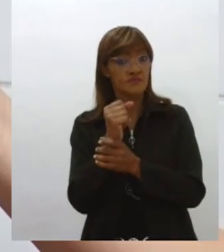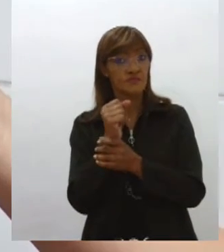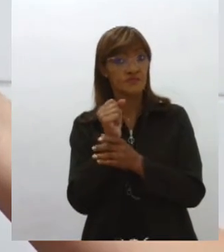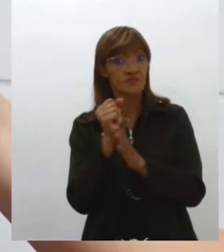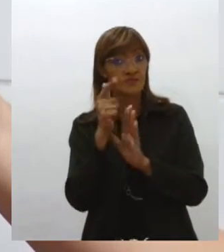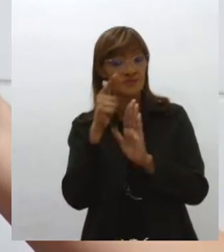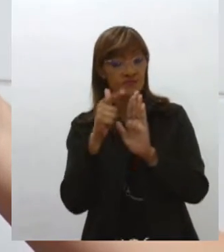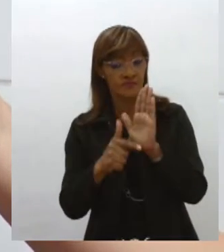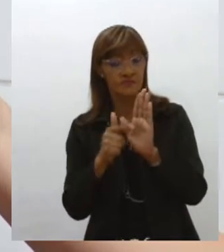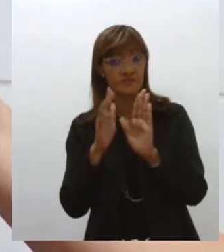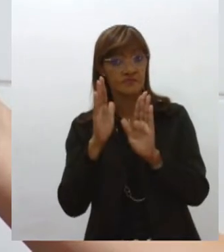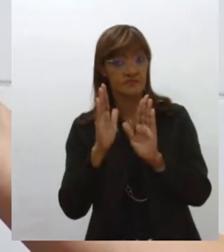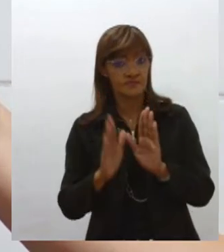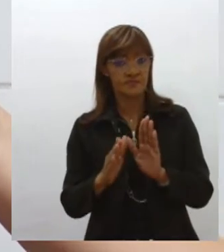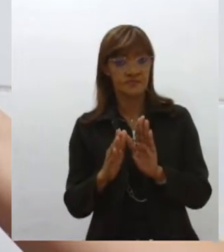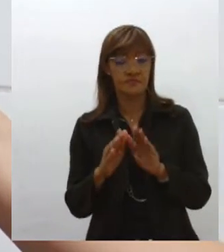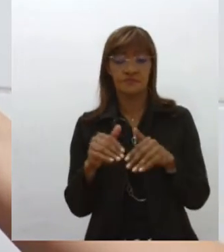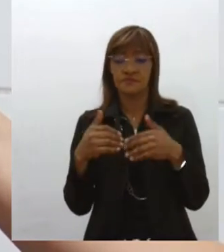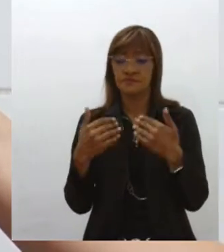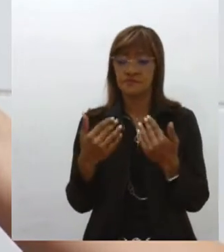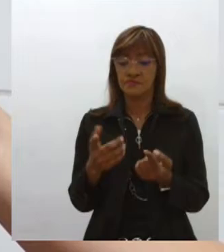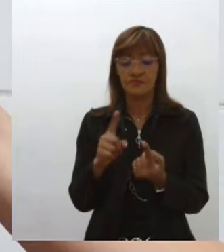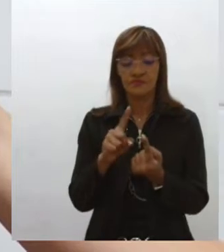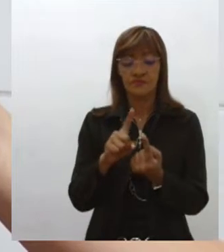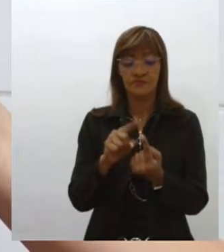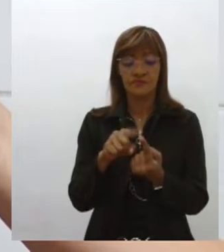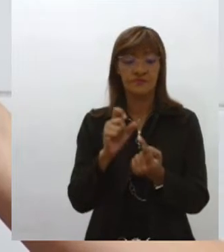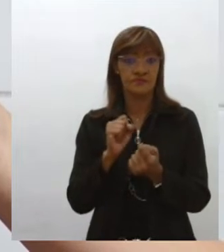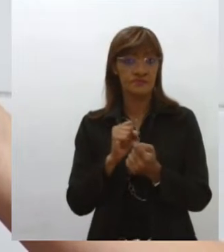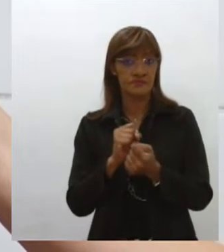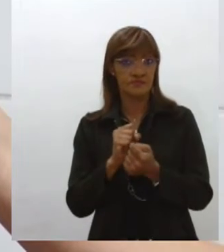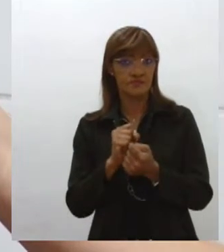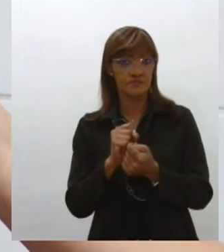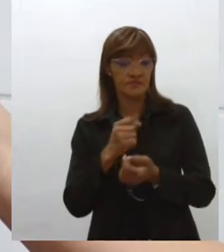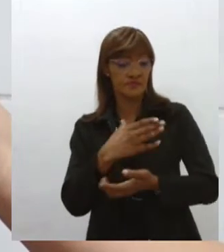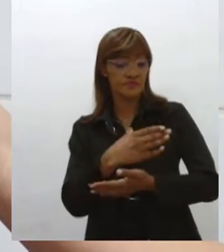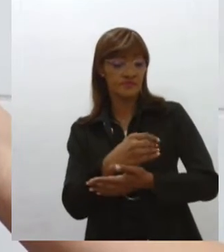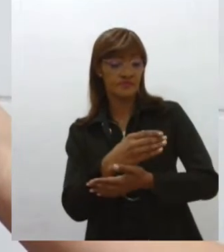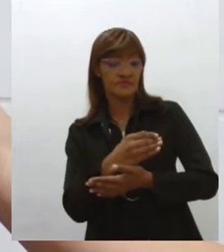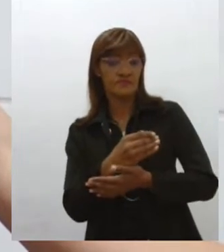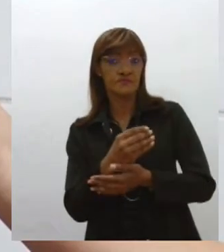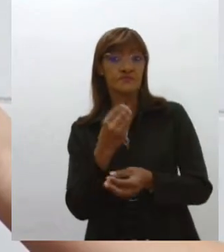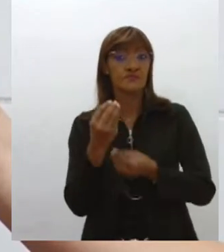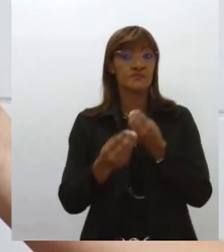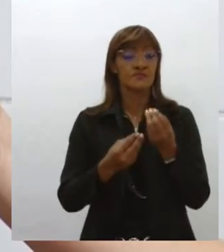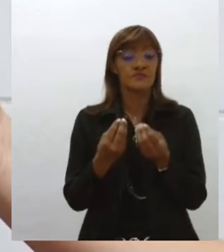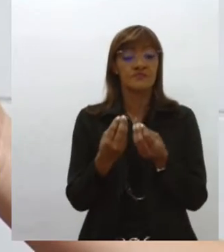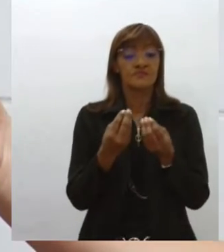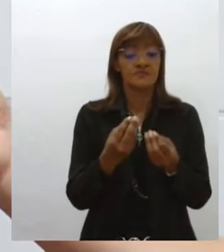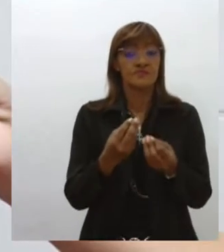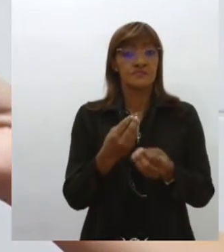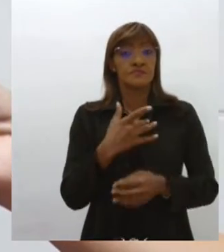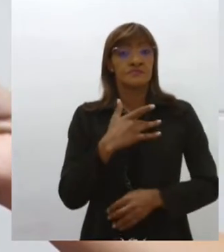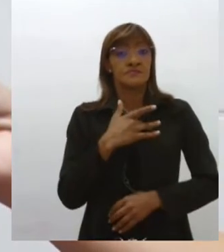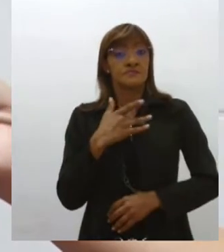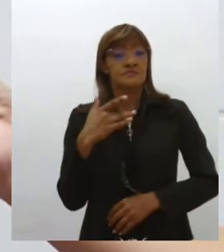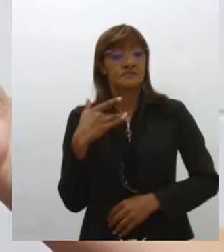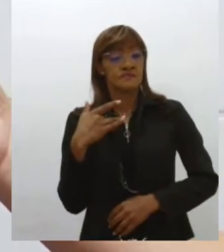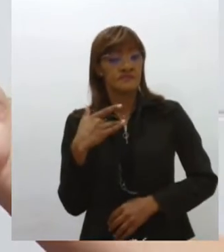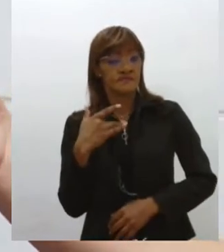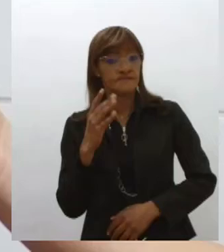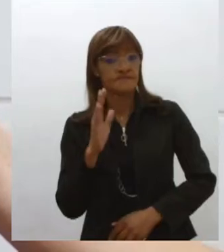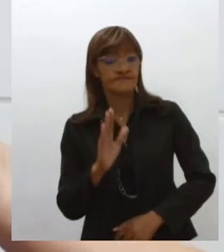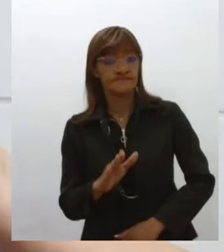tanto na qualidade do leite, como no que ele traz para o bebê. Então, ele traz coisas importantes, como as enzimas e